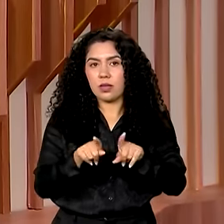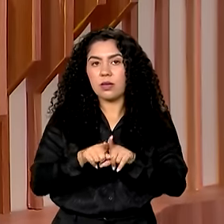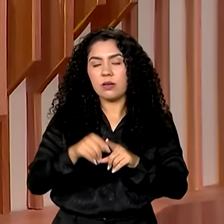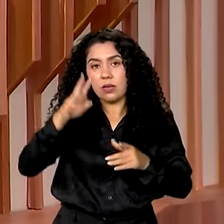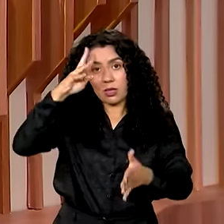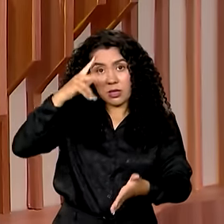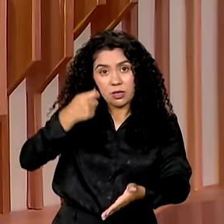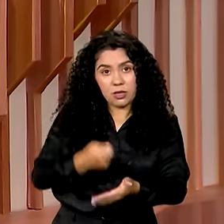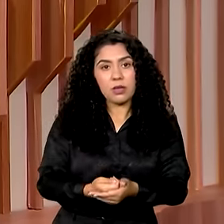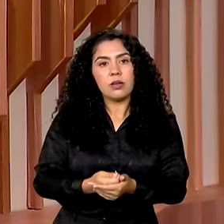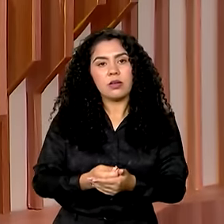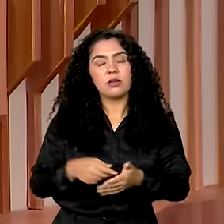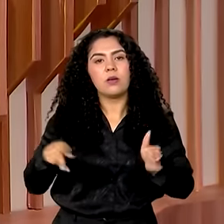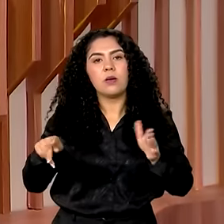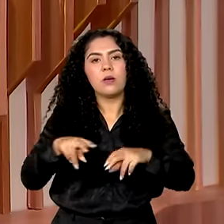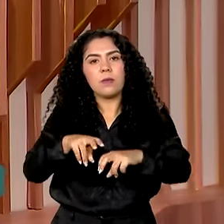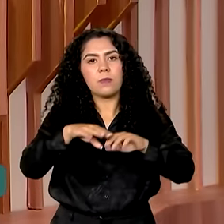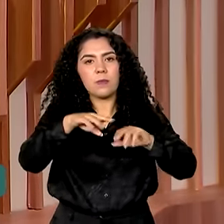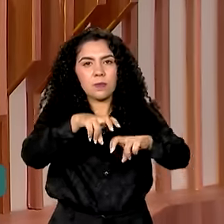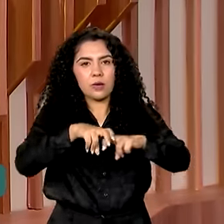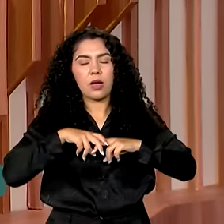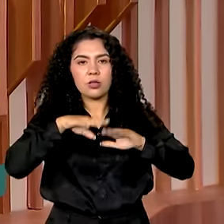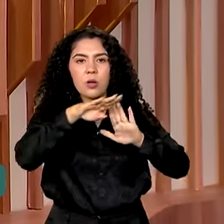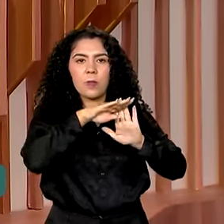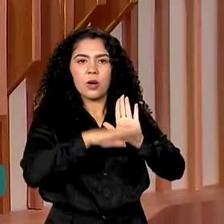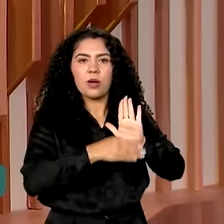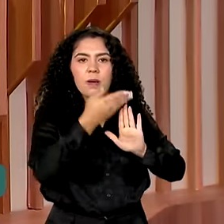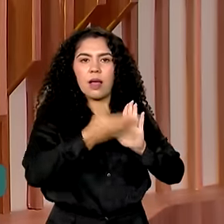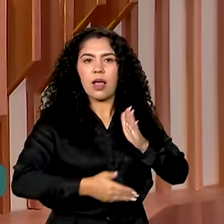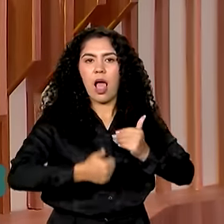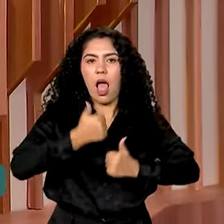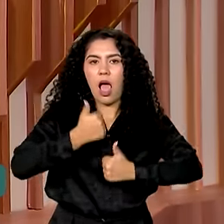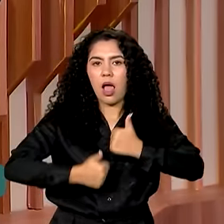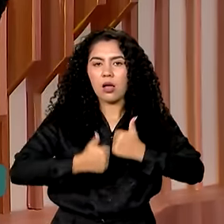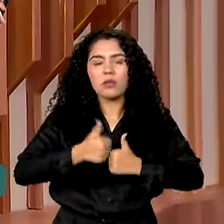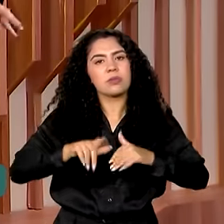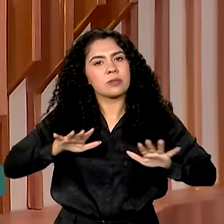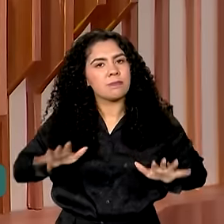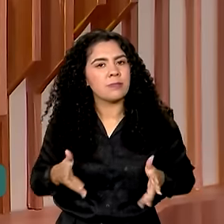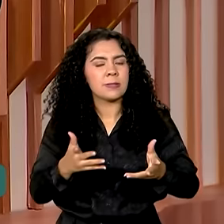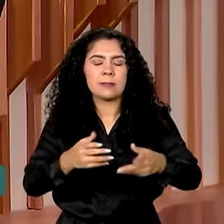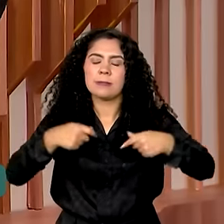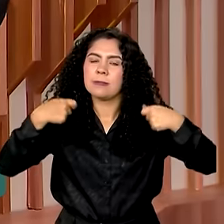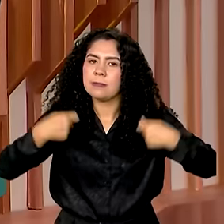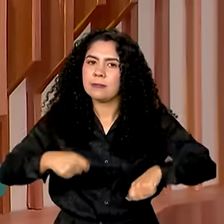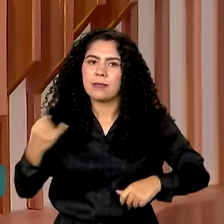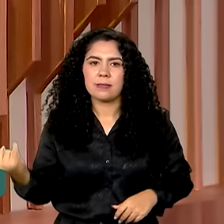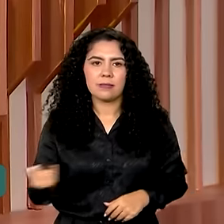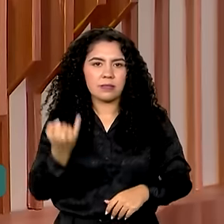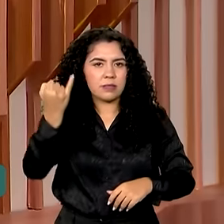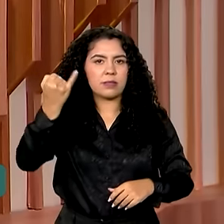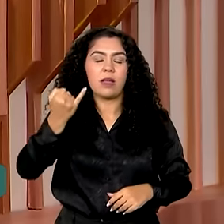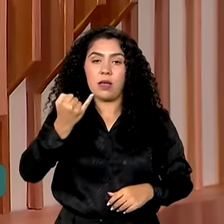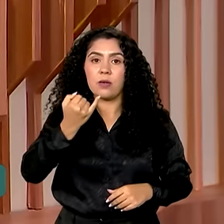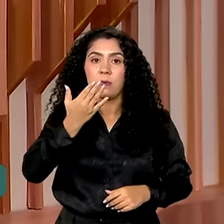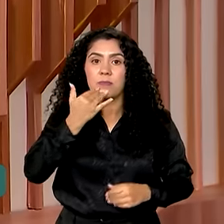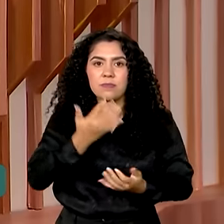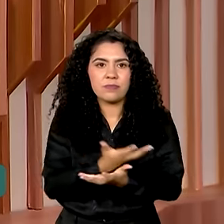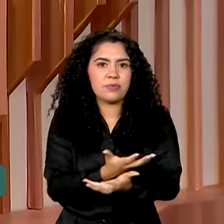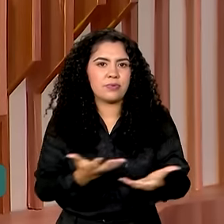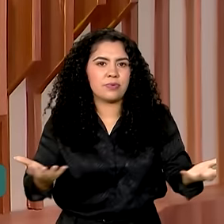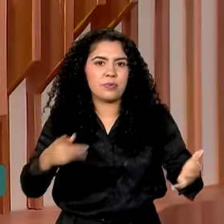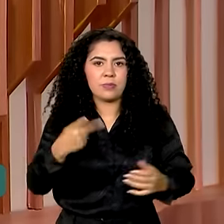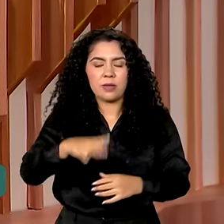adotadas pelo programa Arroz da Gente, para incentivo à produção desse produto, que é indispensável na mesa do brasileiro. Aumentar e